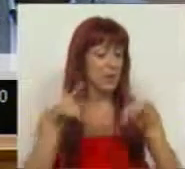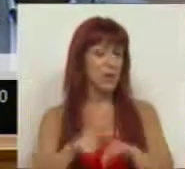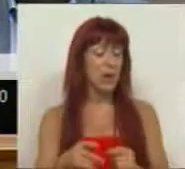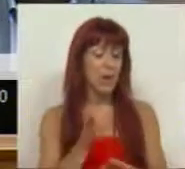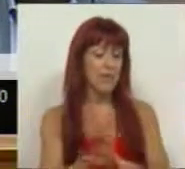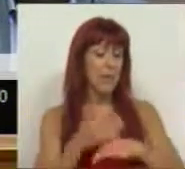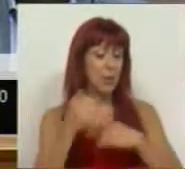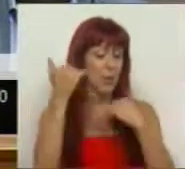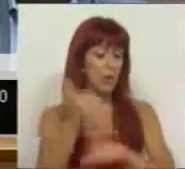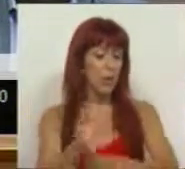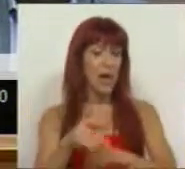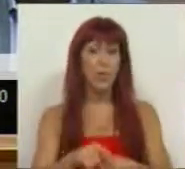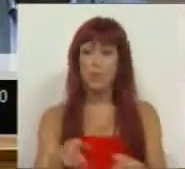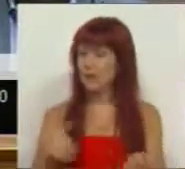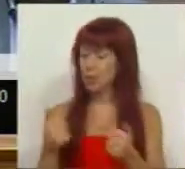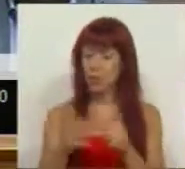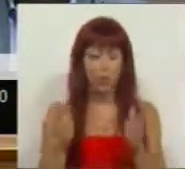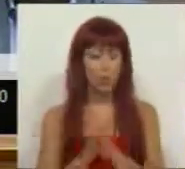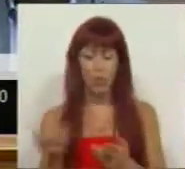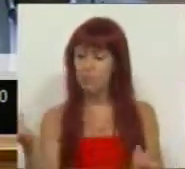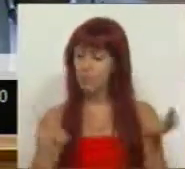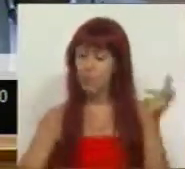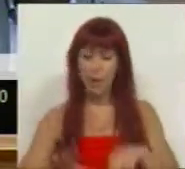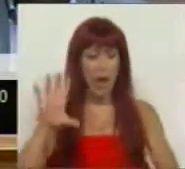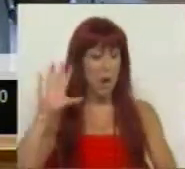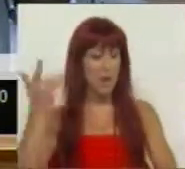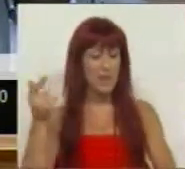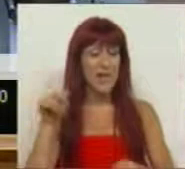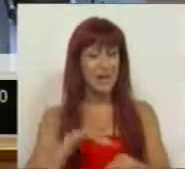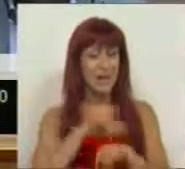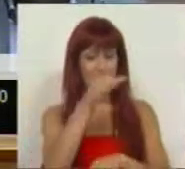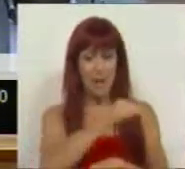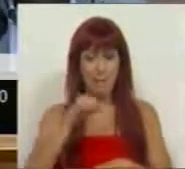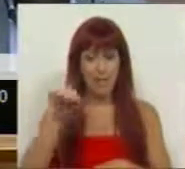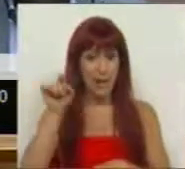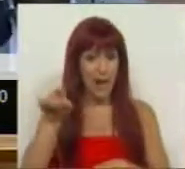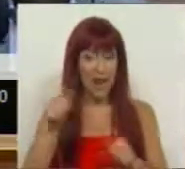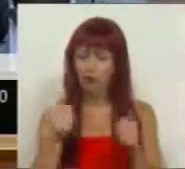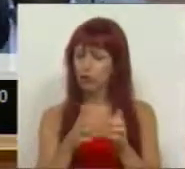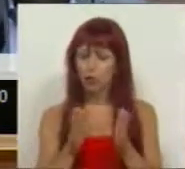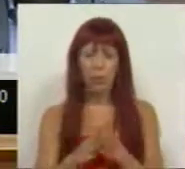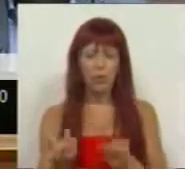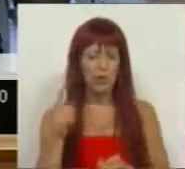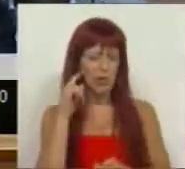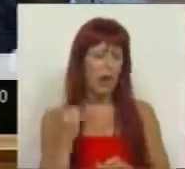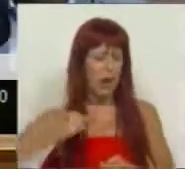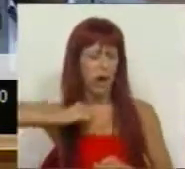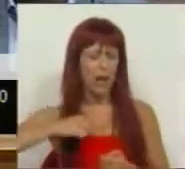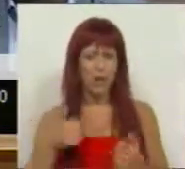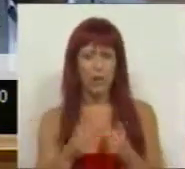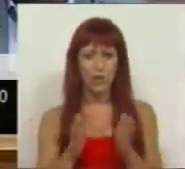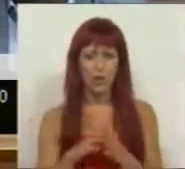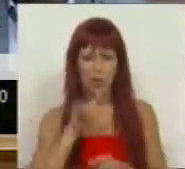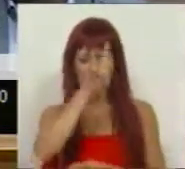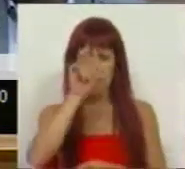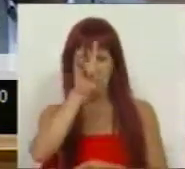setorial e perante tudo o que tem acontecido naquela PPP, todos os incumprimentos, todas